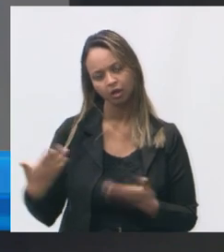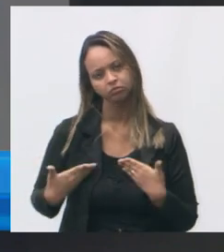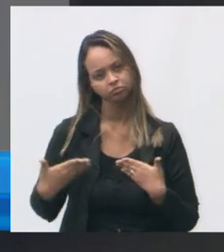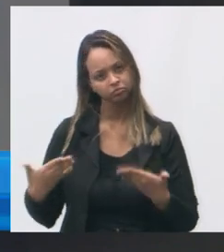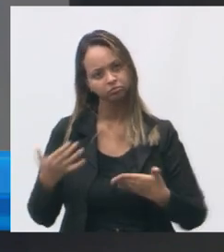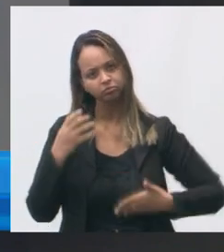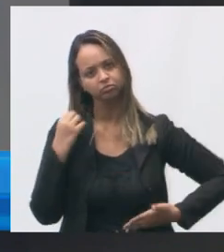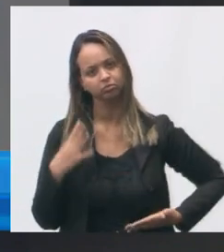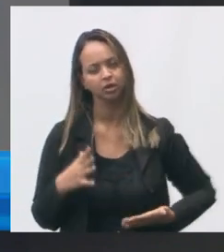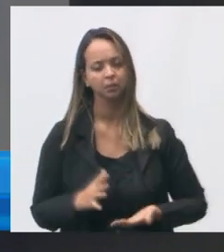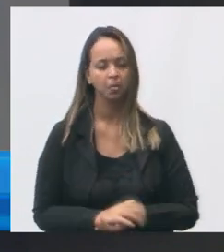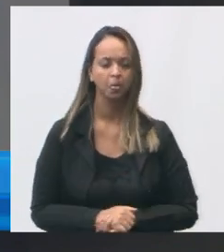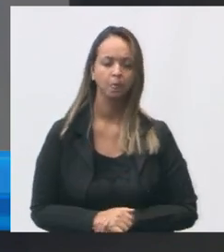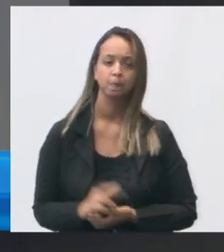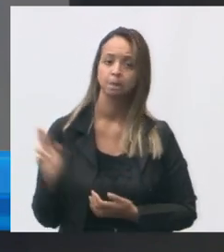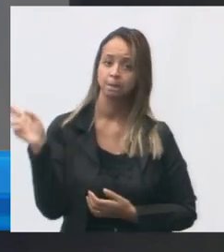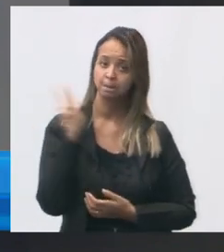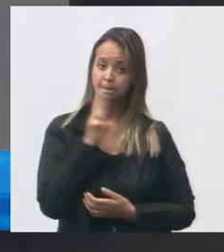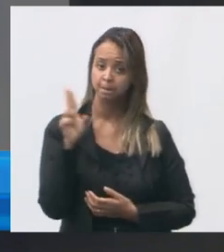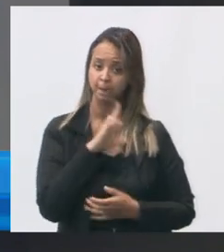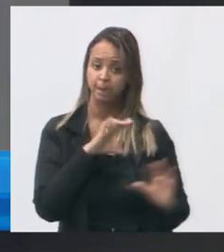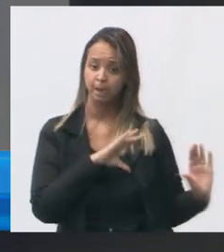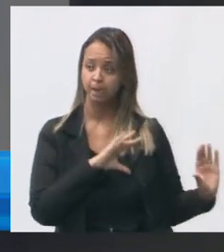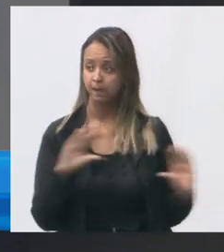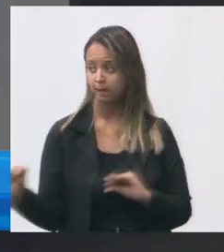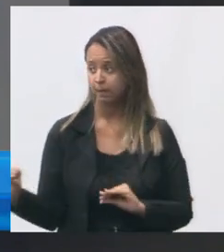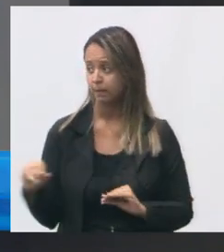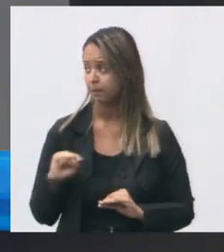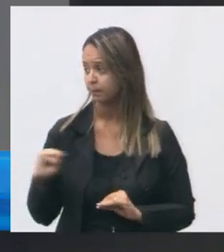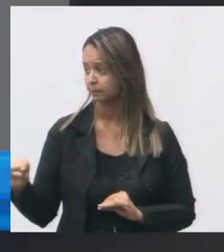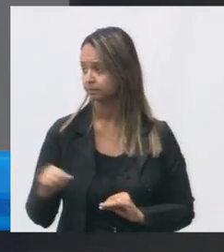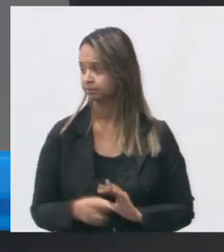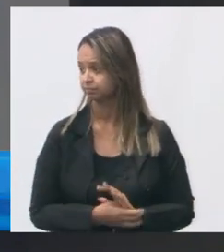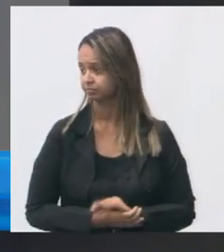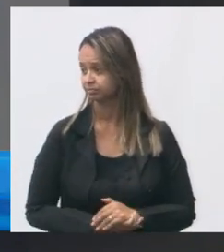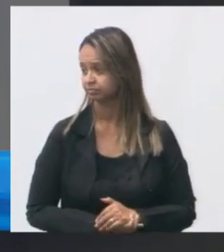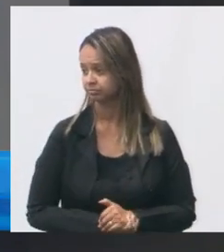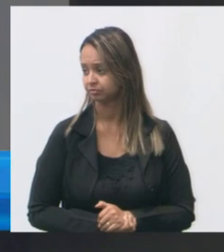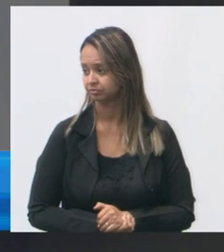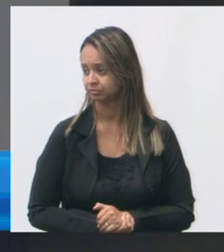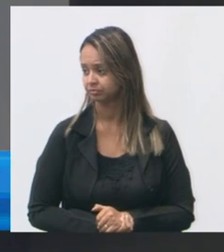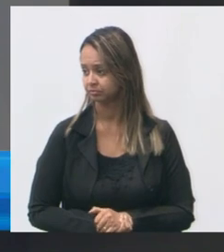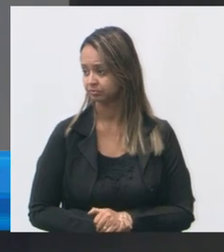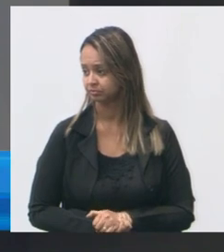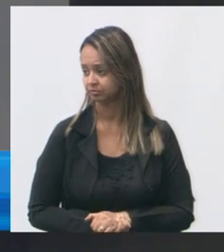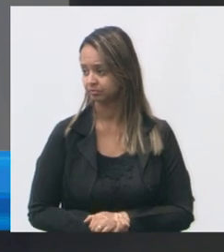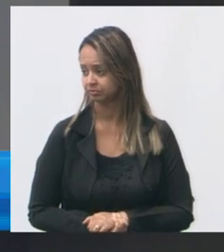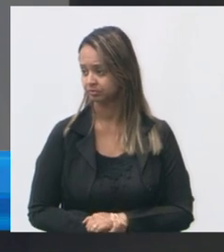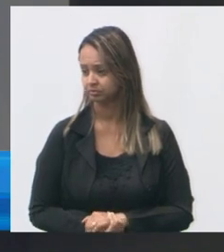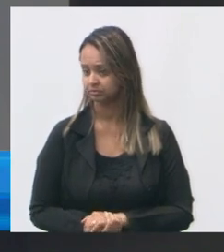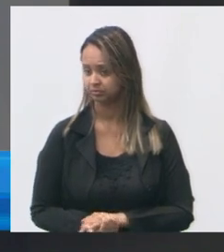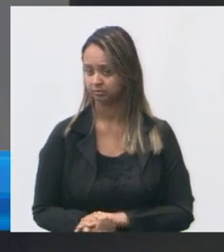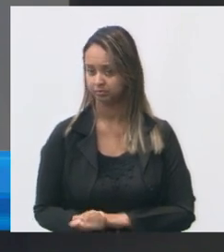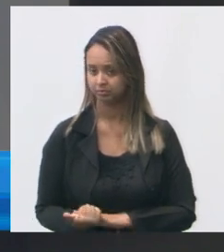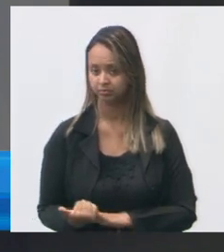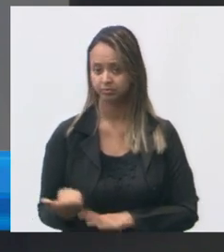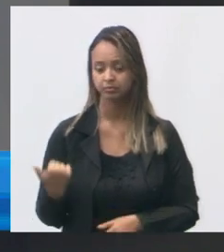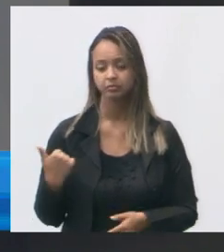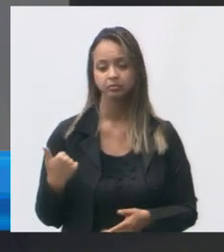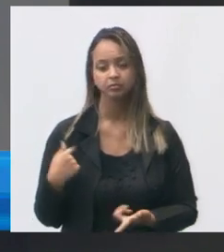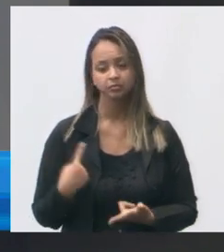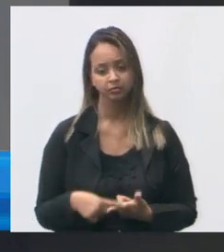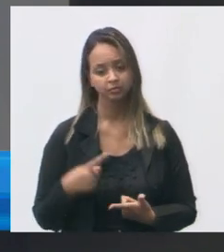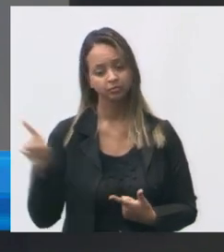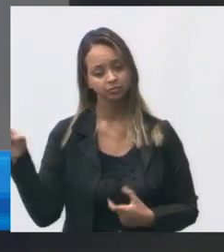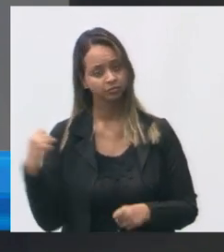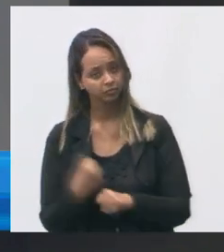então nessa idade mais urgente é mudar dali não tem jeito é sair de lá porque não comporta mais então já está sendo